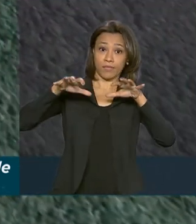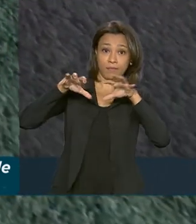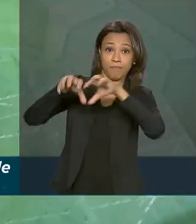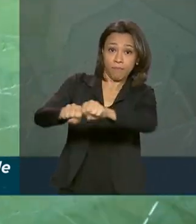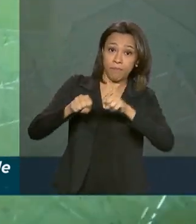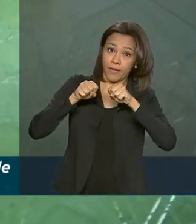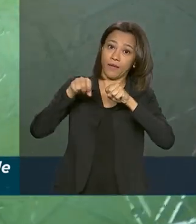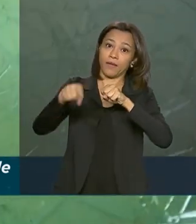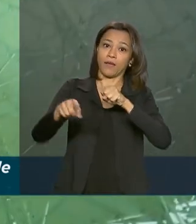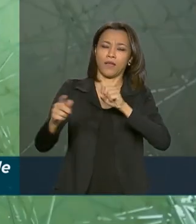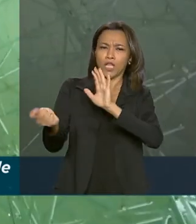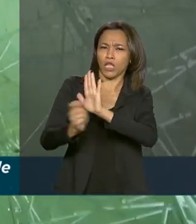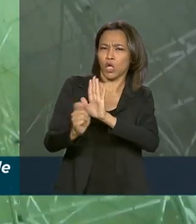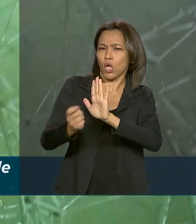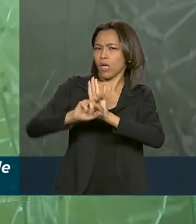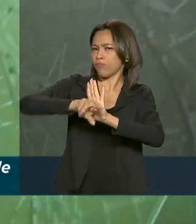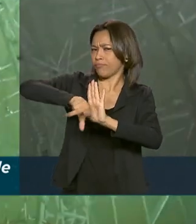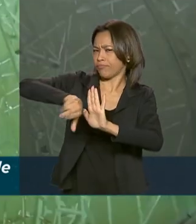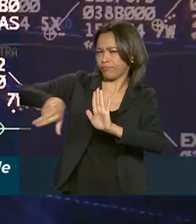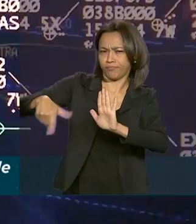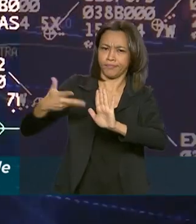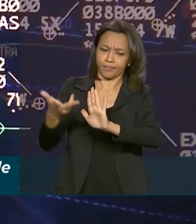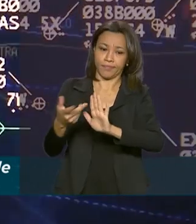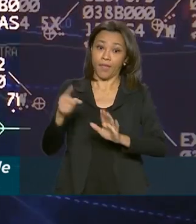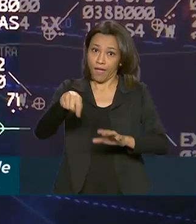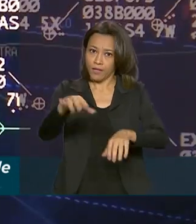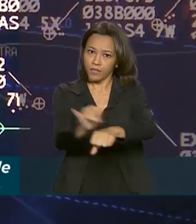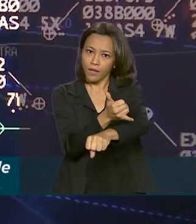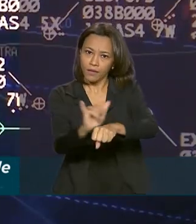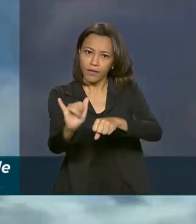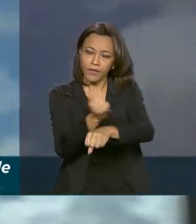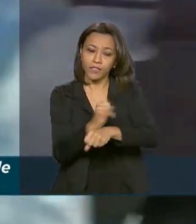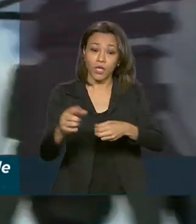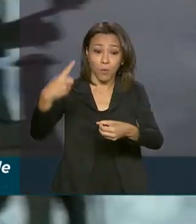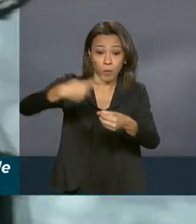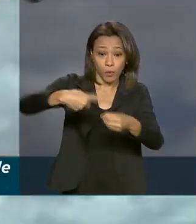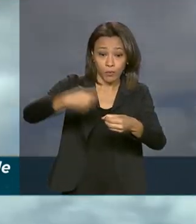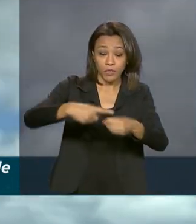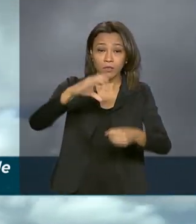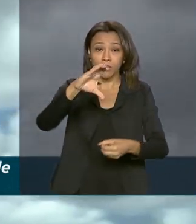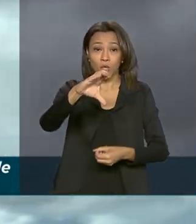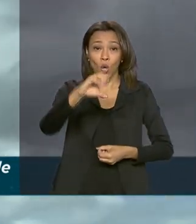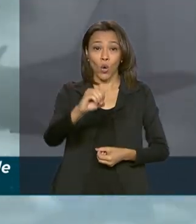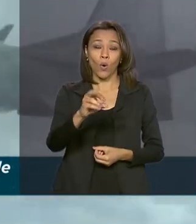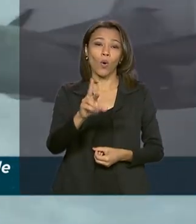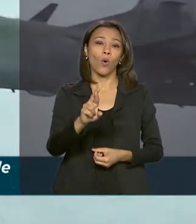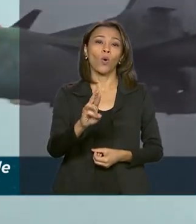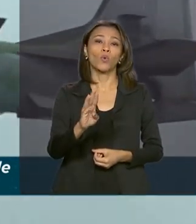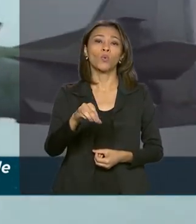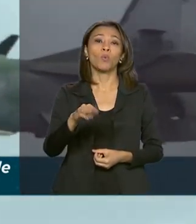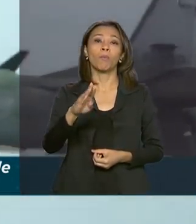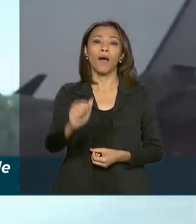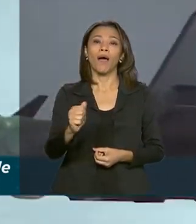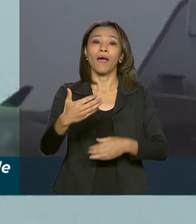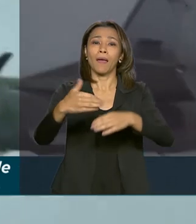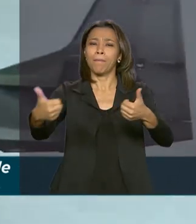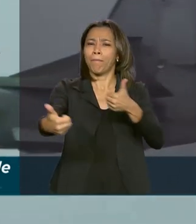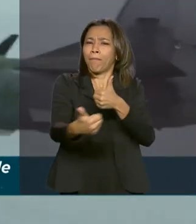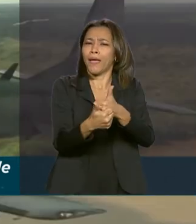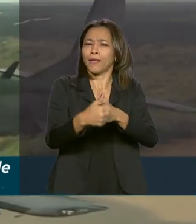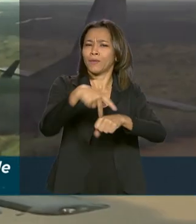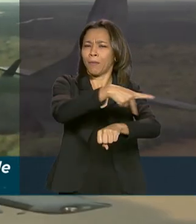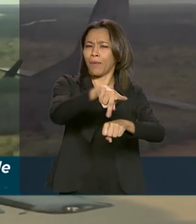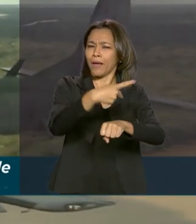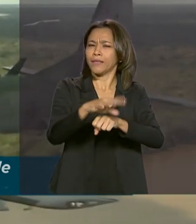carga que levavam. A localização é estratégica, já que o município de Corumbá faz fronteira com a Bolívia e fica perto da